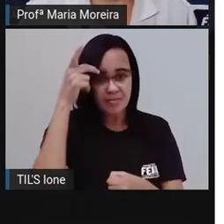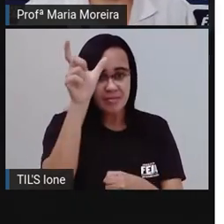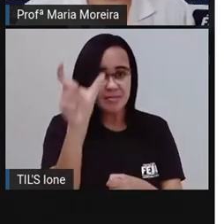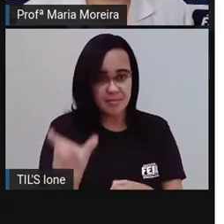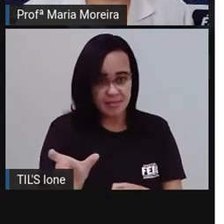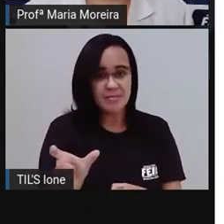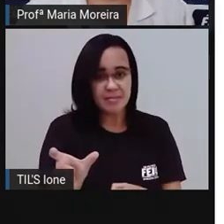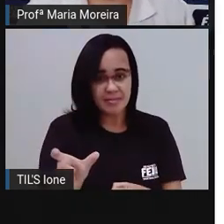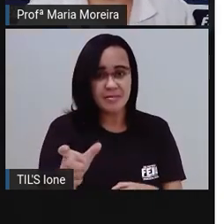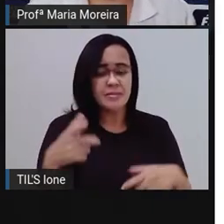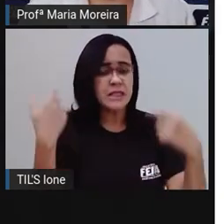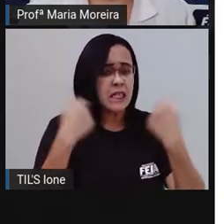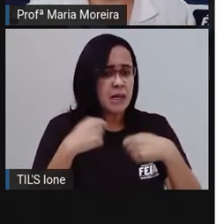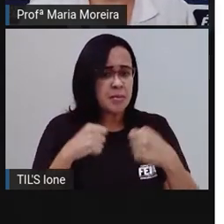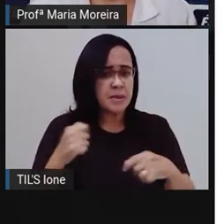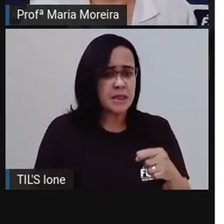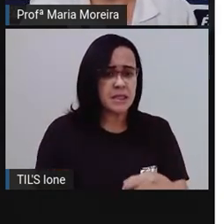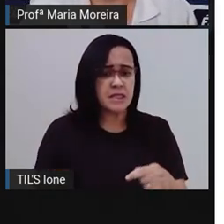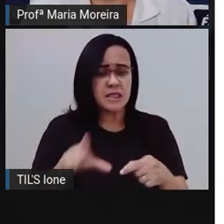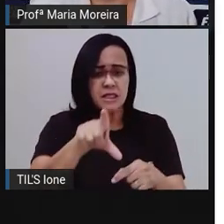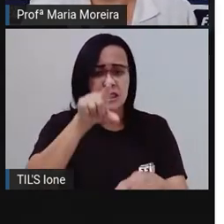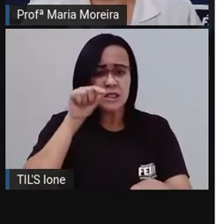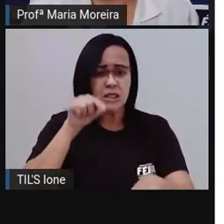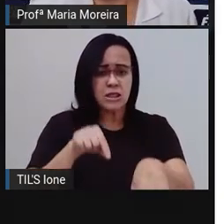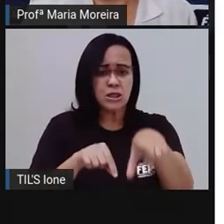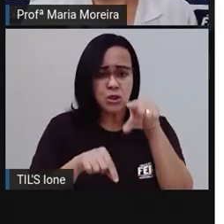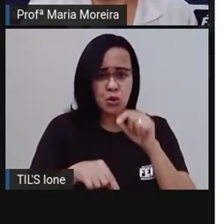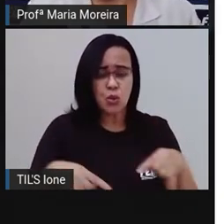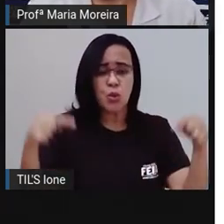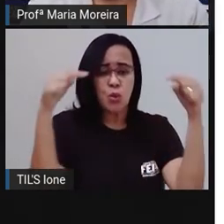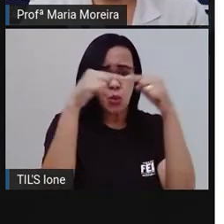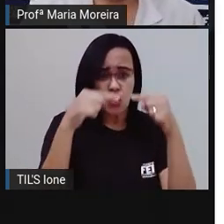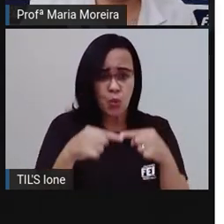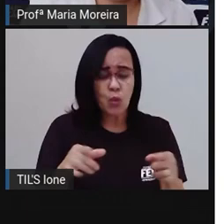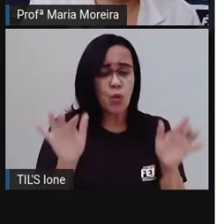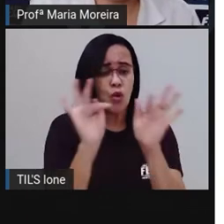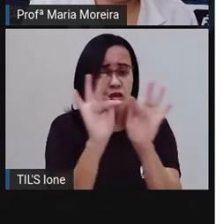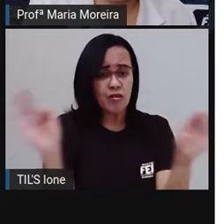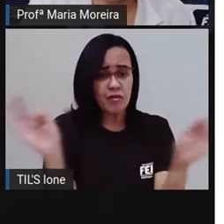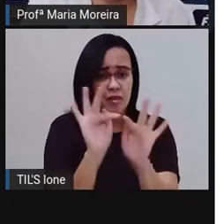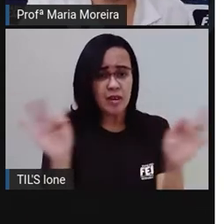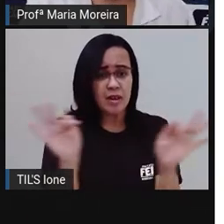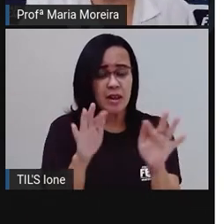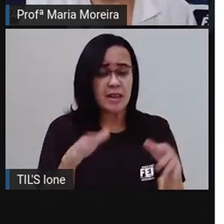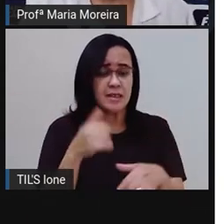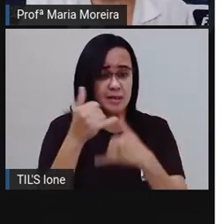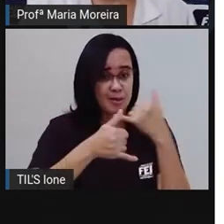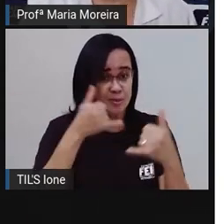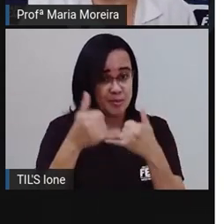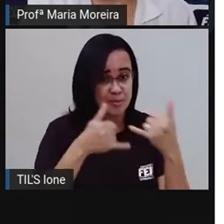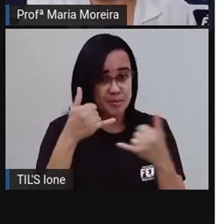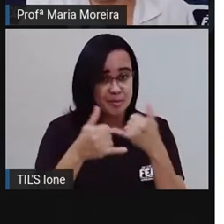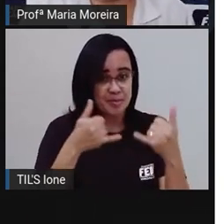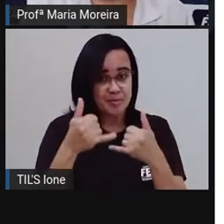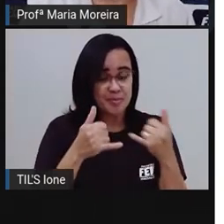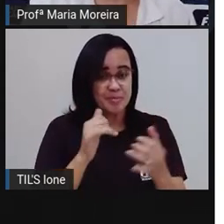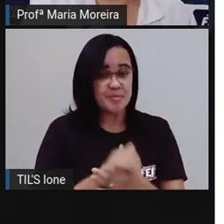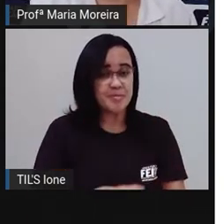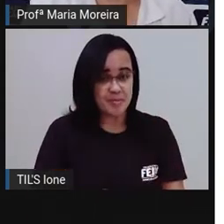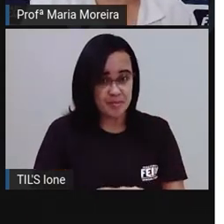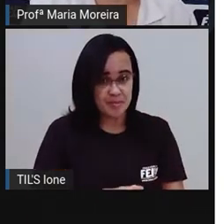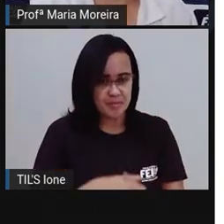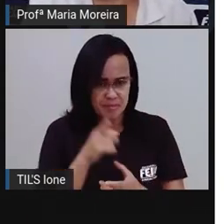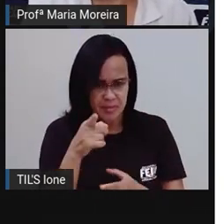Bom, eu preciso escolher aqui uma palavra que complexe a minha frase. Né? Esse aqui é a função do joguinho. Eles. Fui comprar